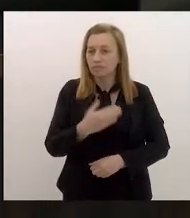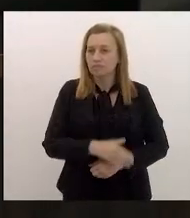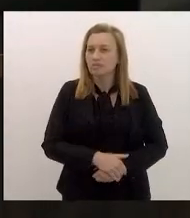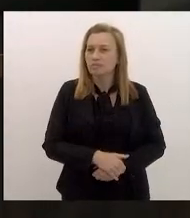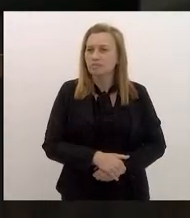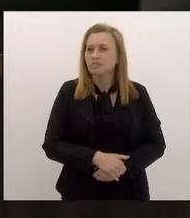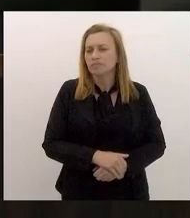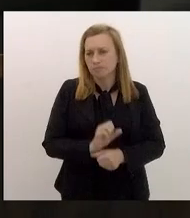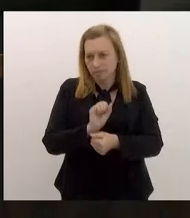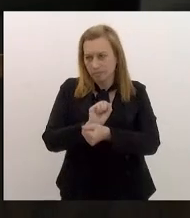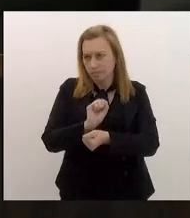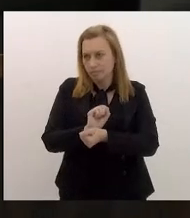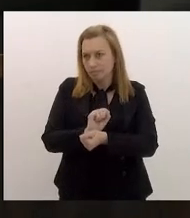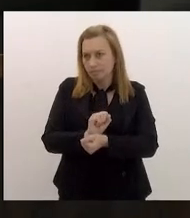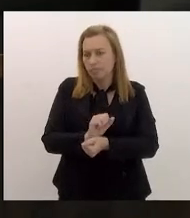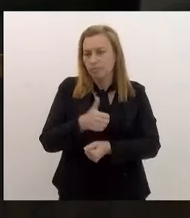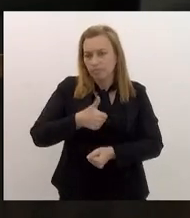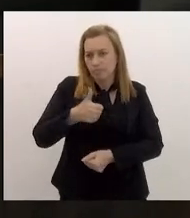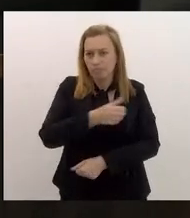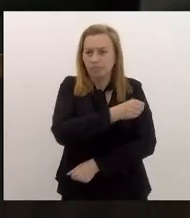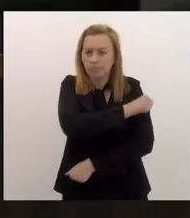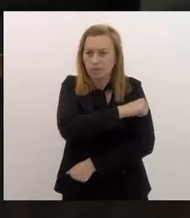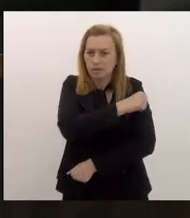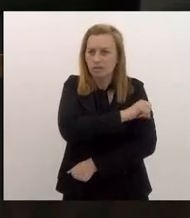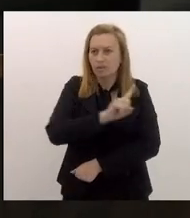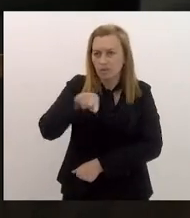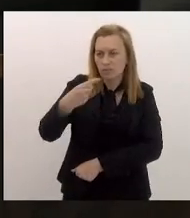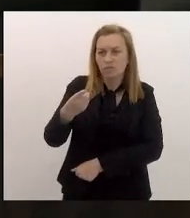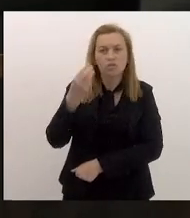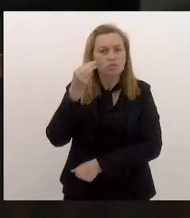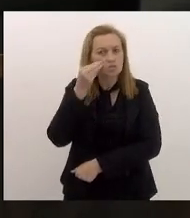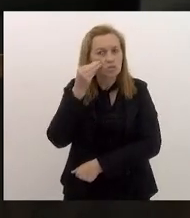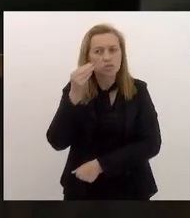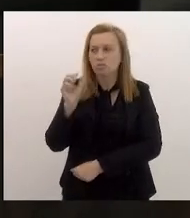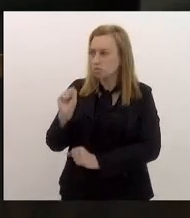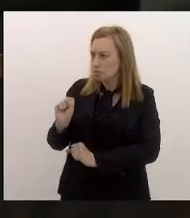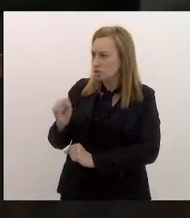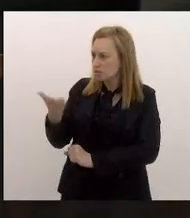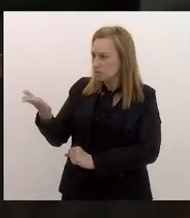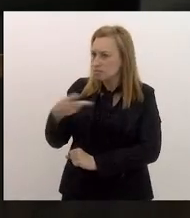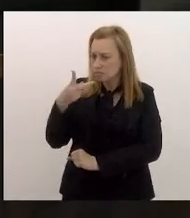Deputada da enfermeira primeiro, depois de Mônica, por favor, Mônica. Sim, enfermeiro.